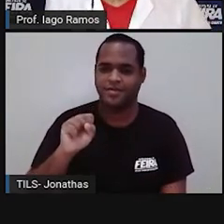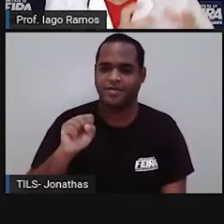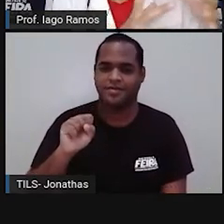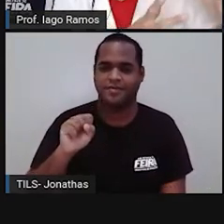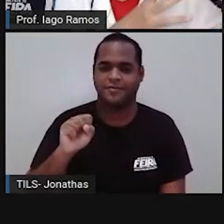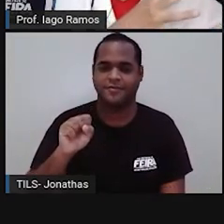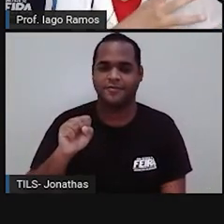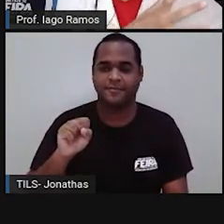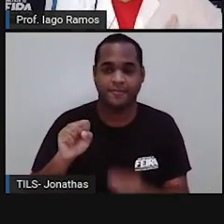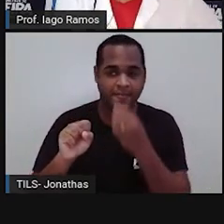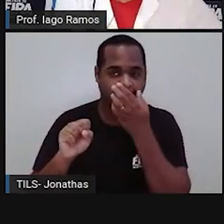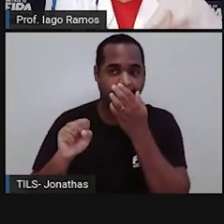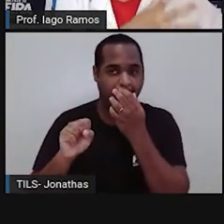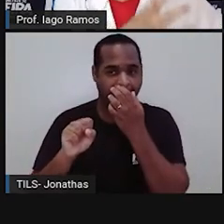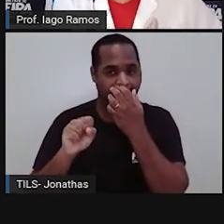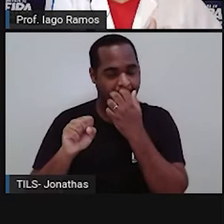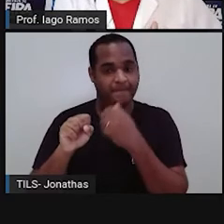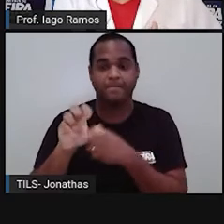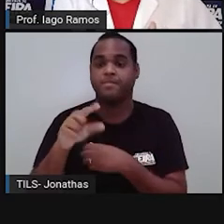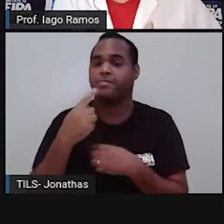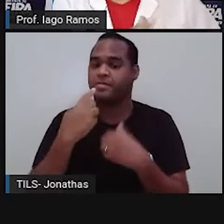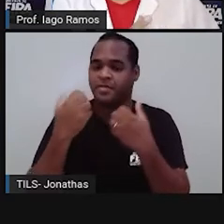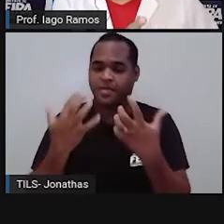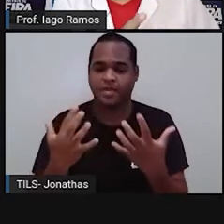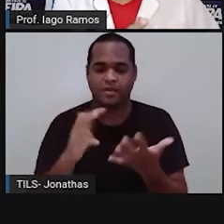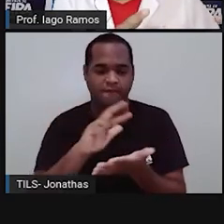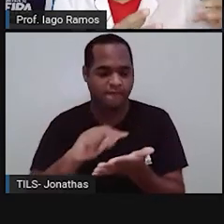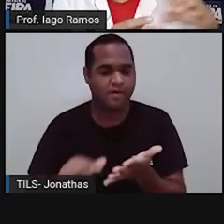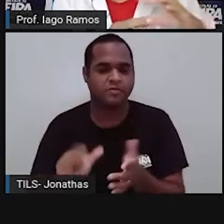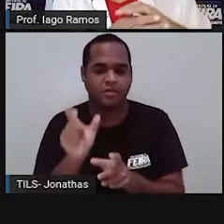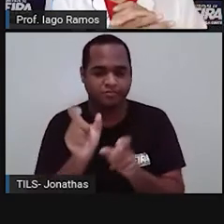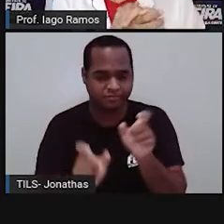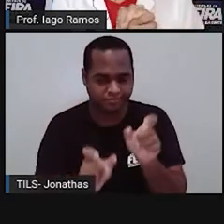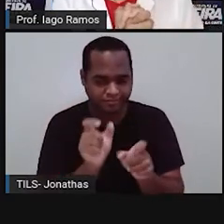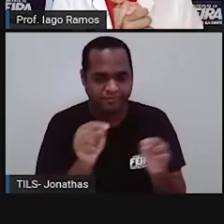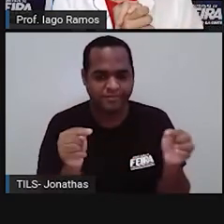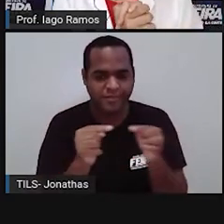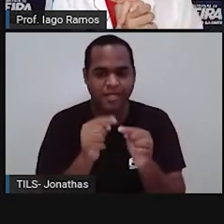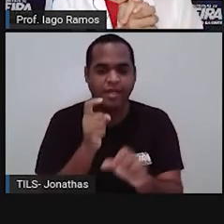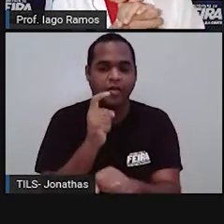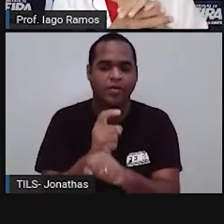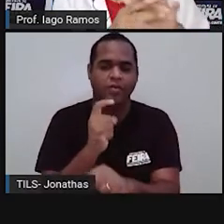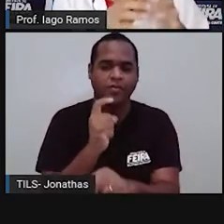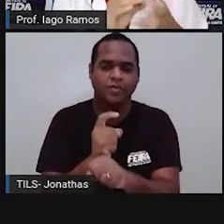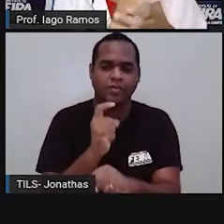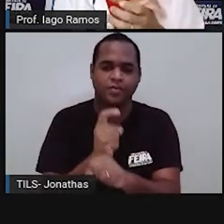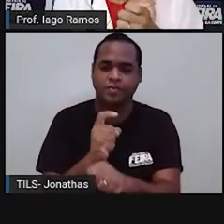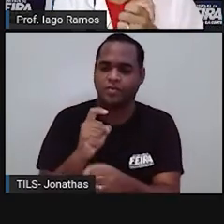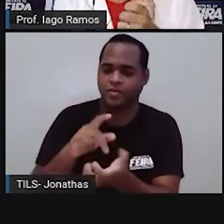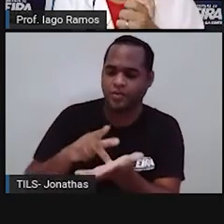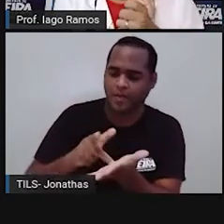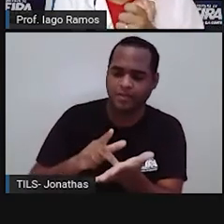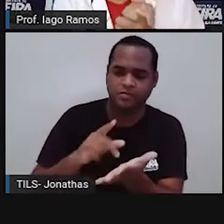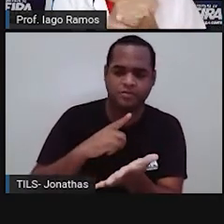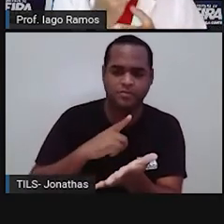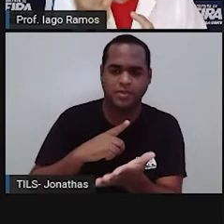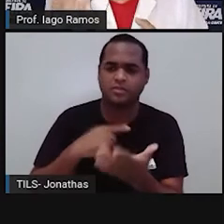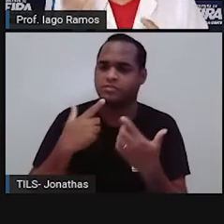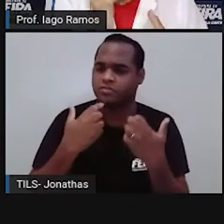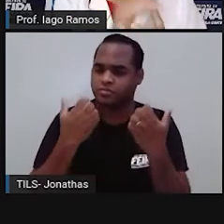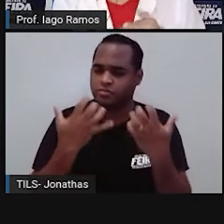O cilindro, dos corpos redondos, o nome já está dizendo, né? São aqueles sólidos geométricos arredondados.